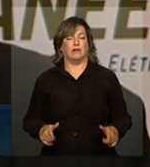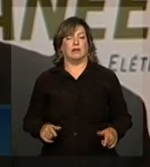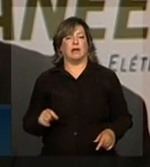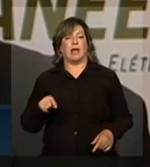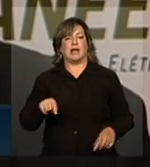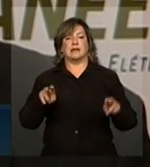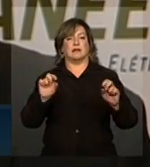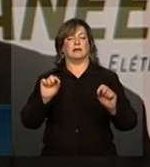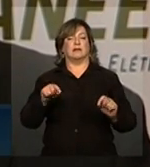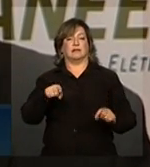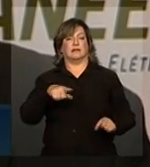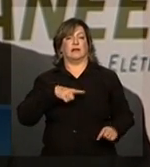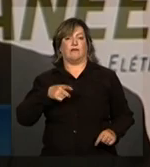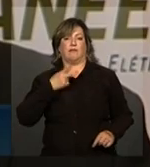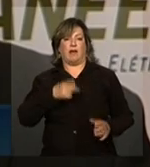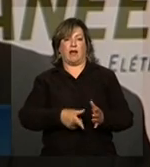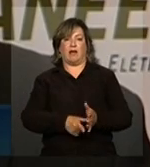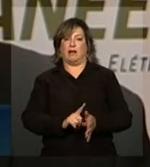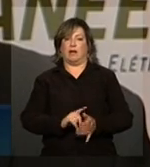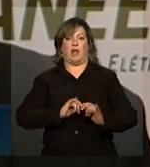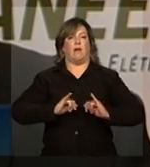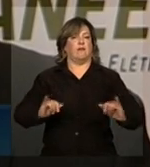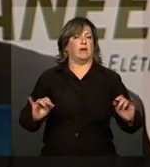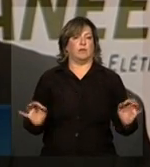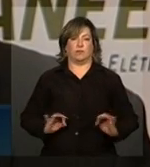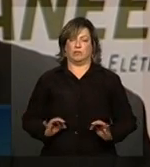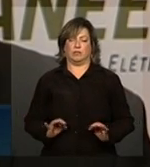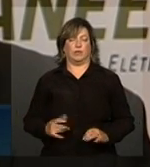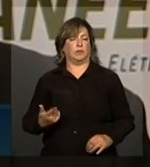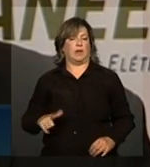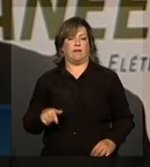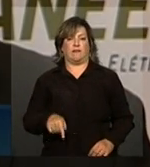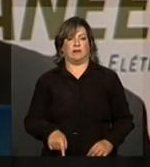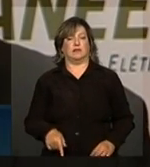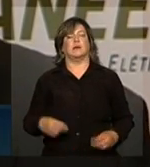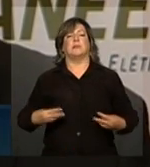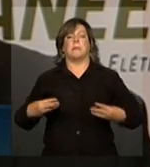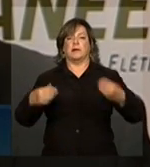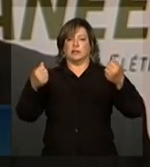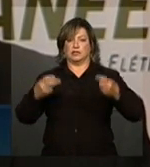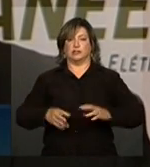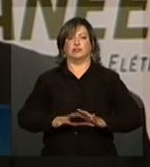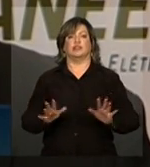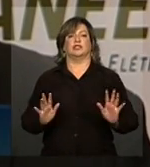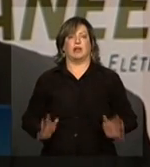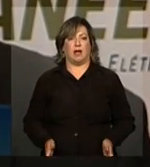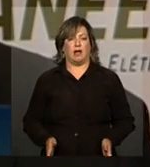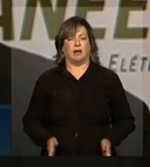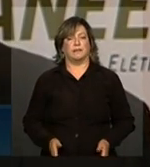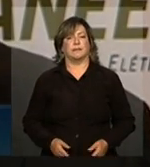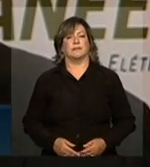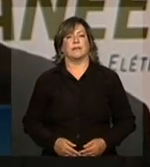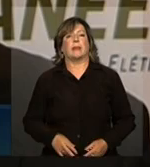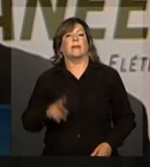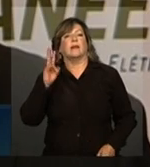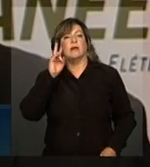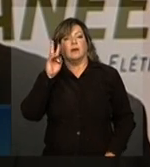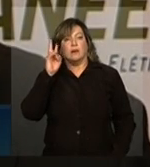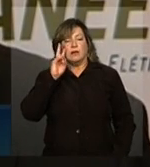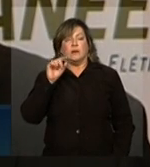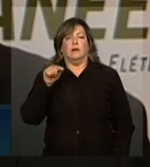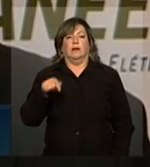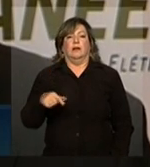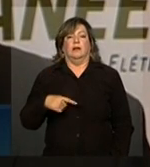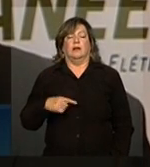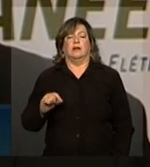questão que foi noticiada e foi esclarecida pelo Ministério. quanto à questão da